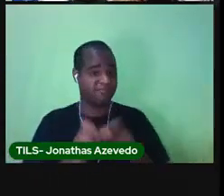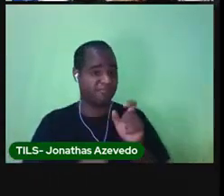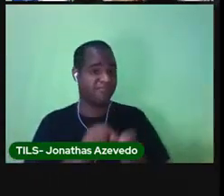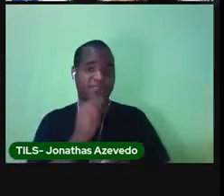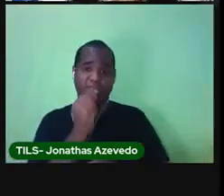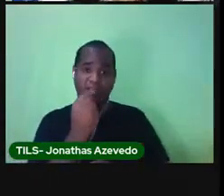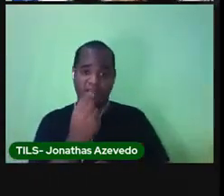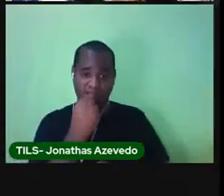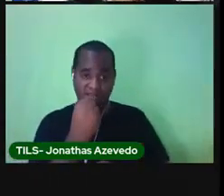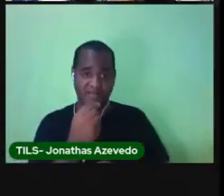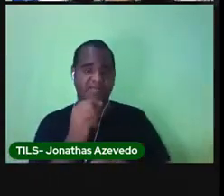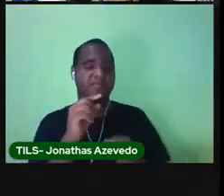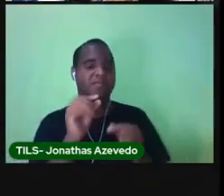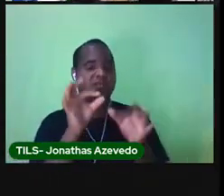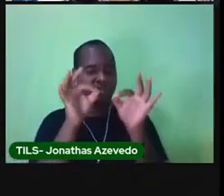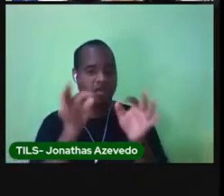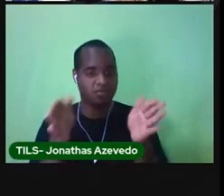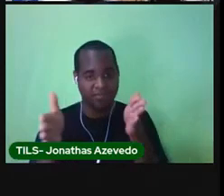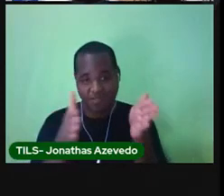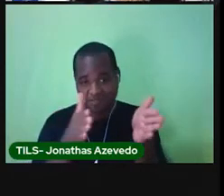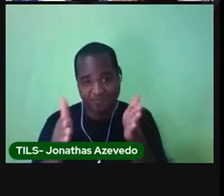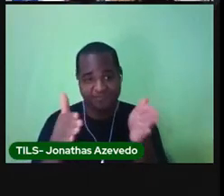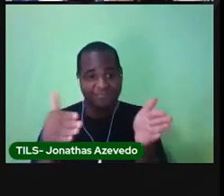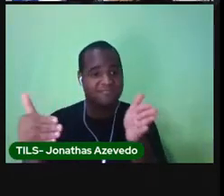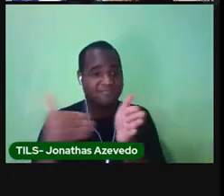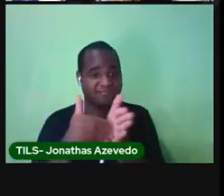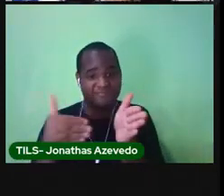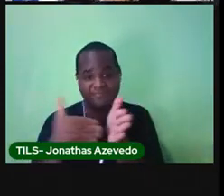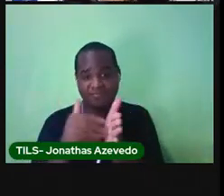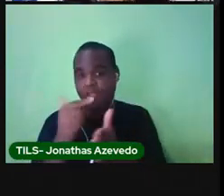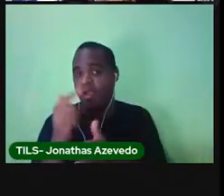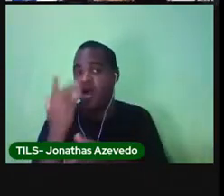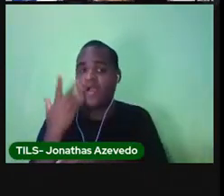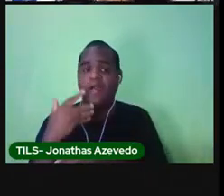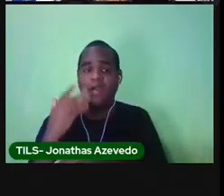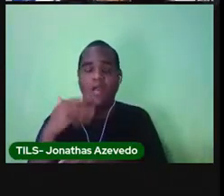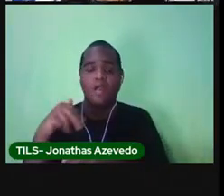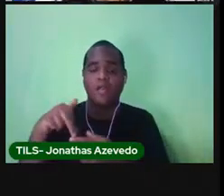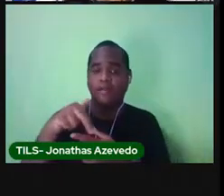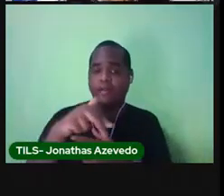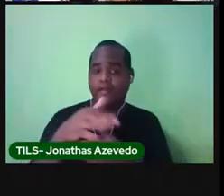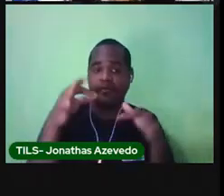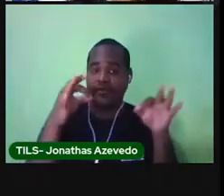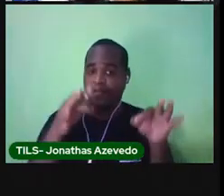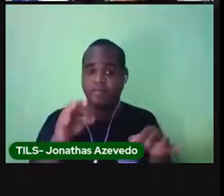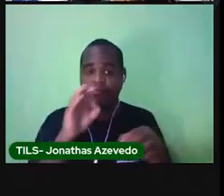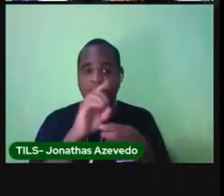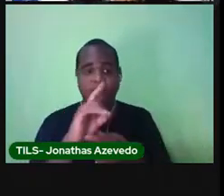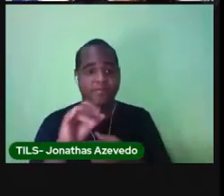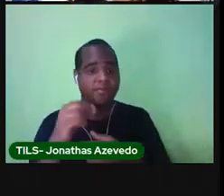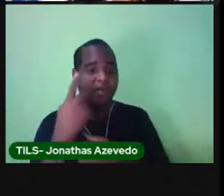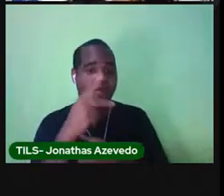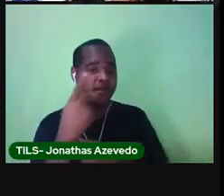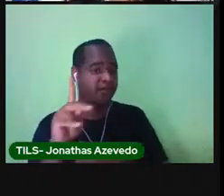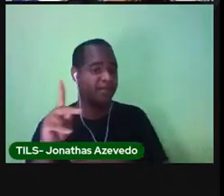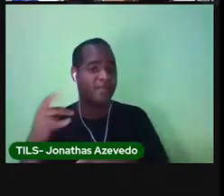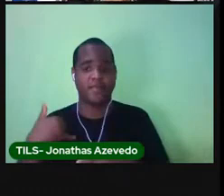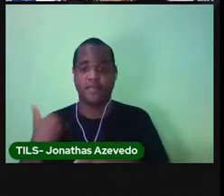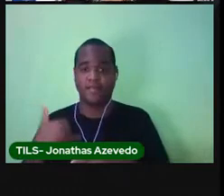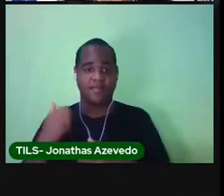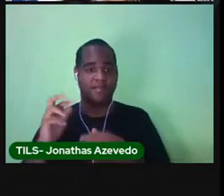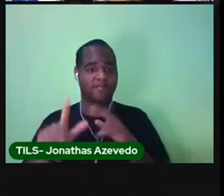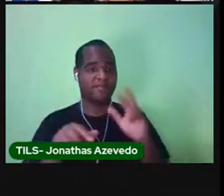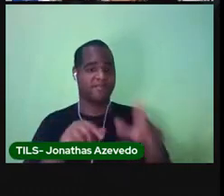dentinho no mesmo período. Nem todas as crianças andam no mesmo período que tem a mesma idade.